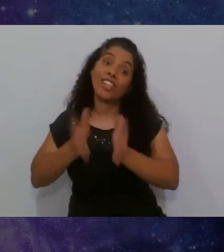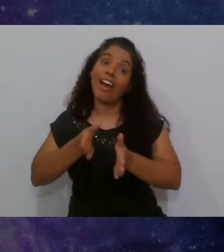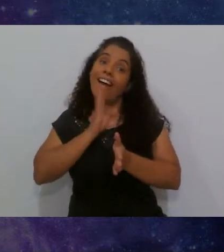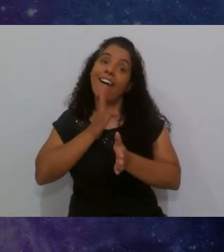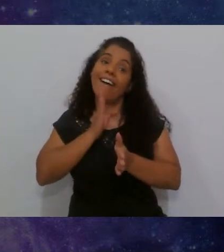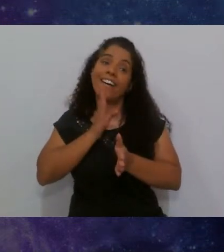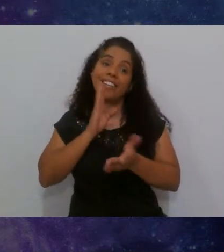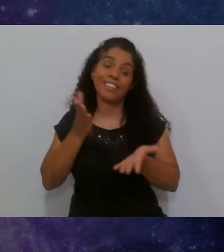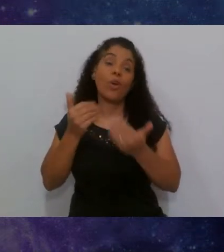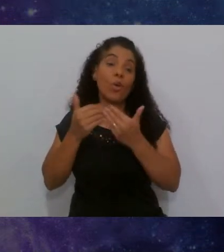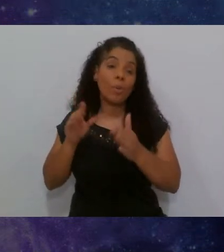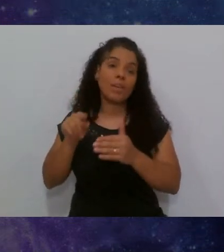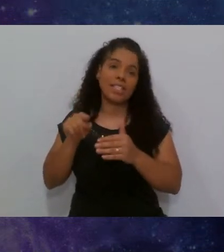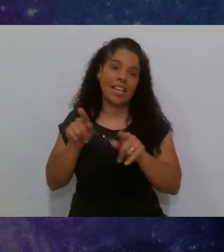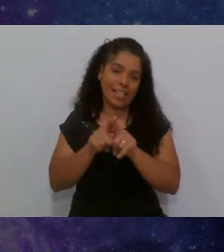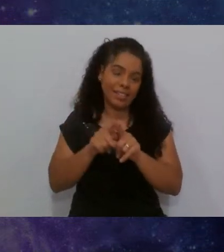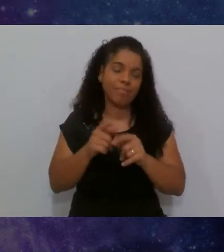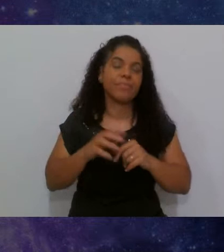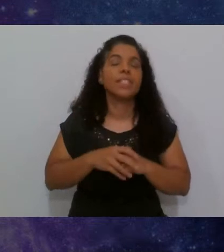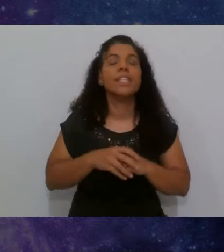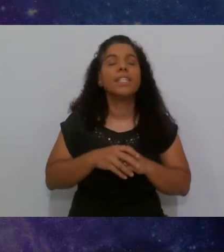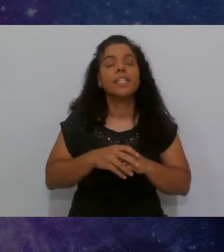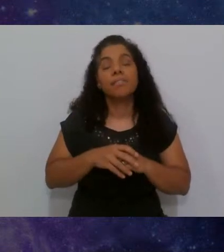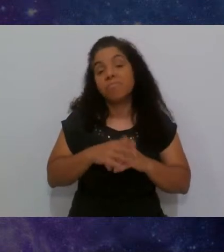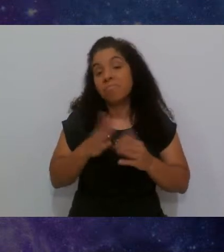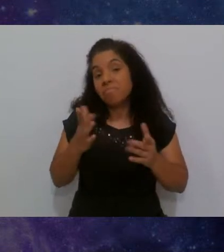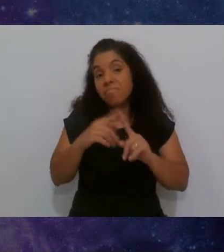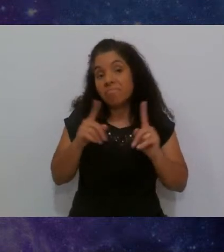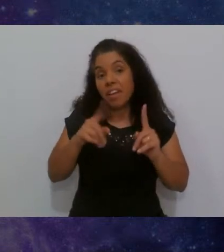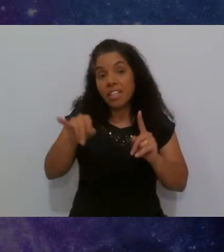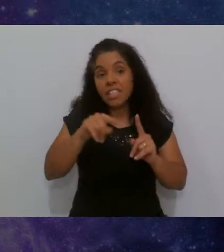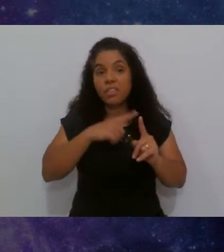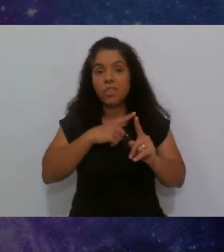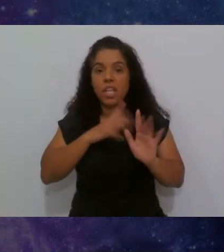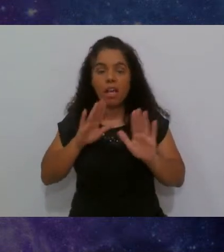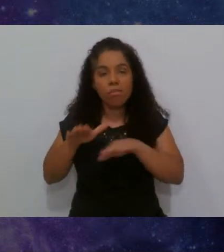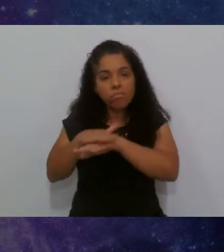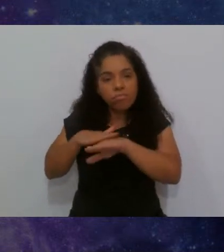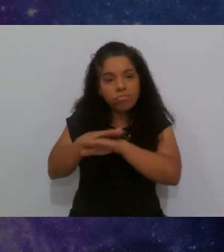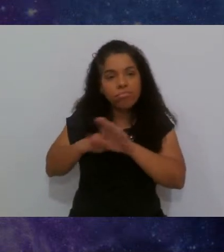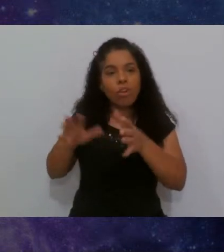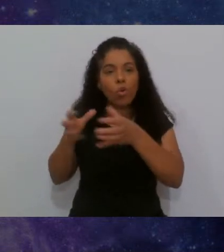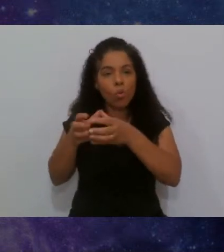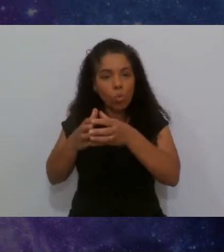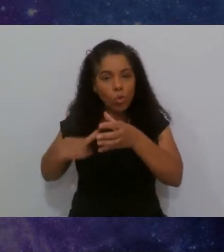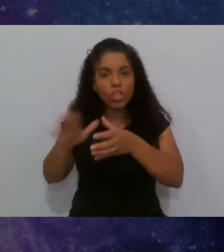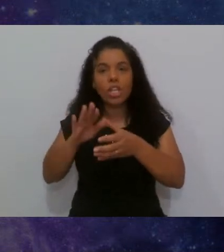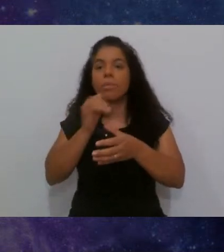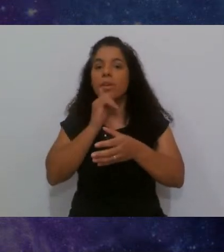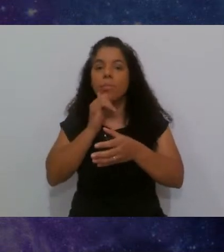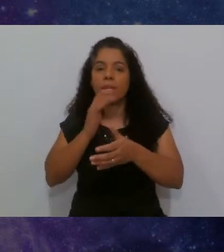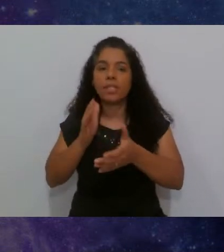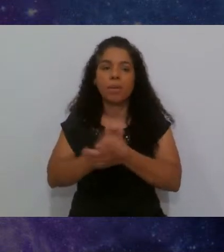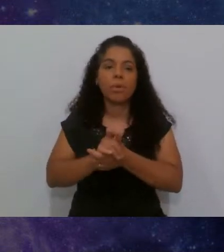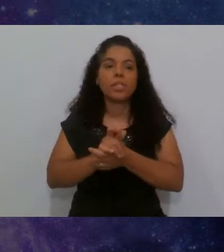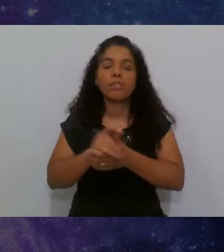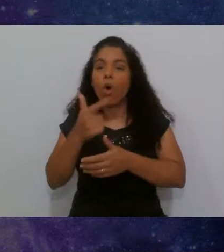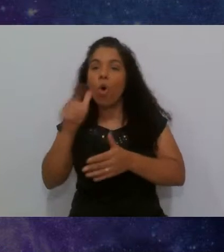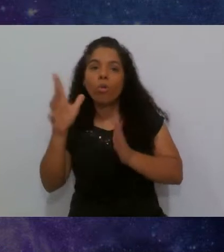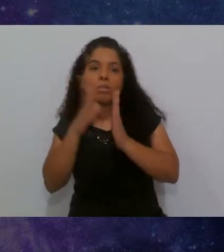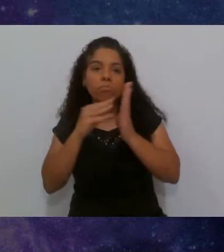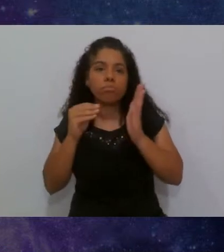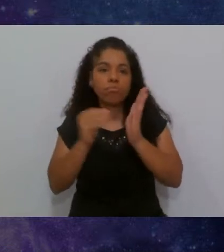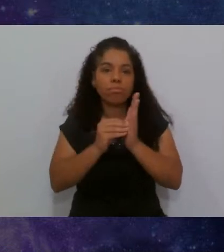então, eu comecei por ali, mas, se você conversar com um time e for, por exemplo, outra linguagem